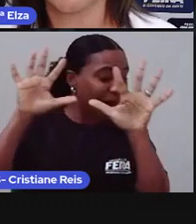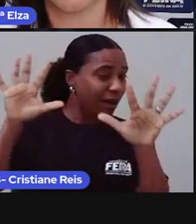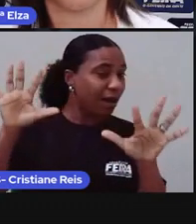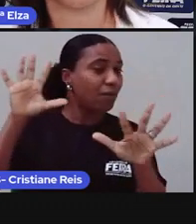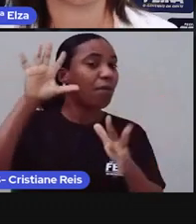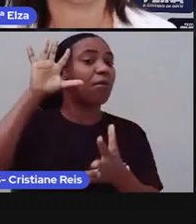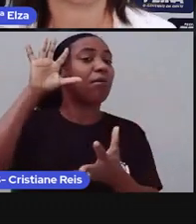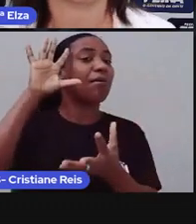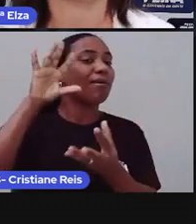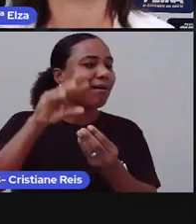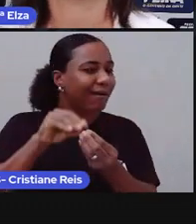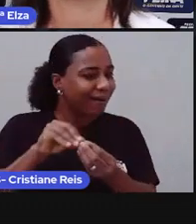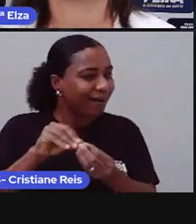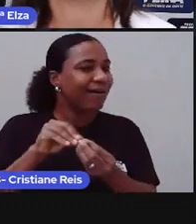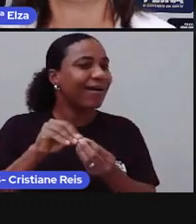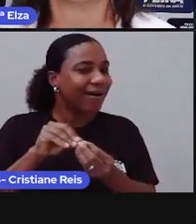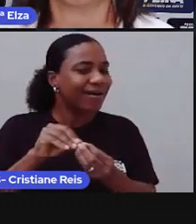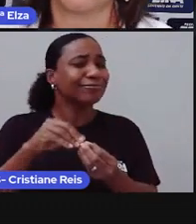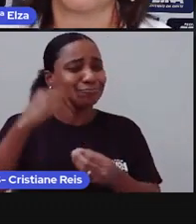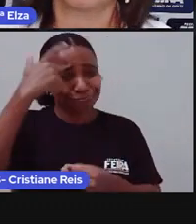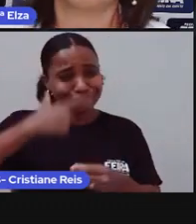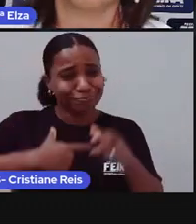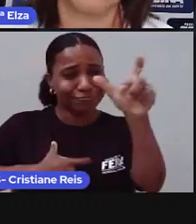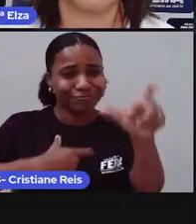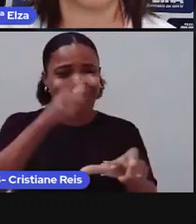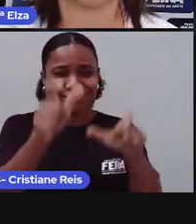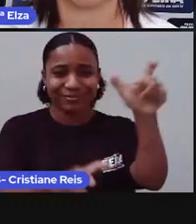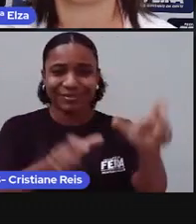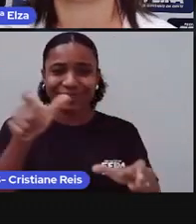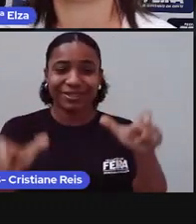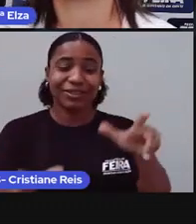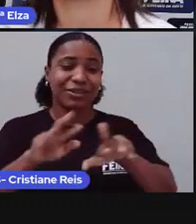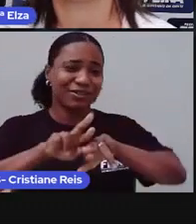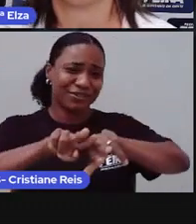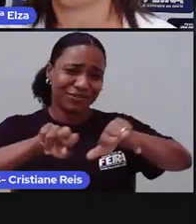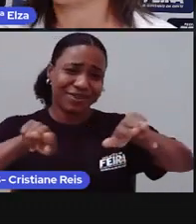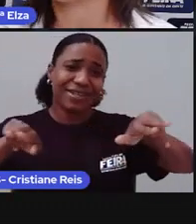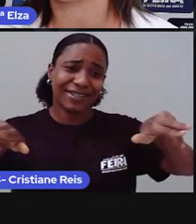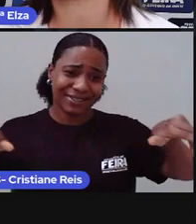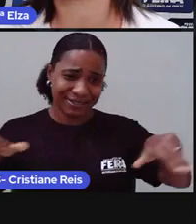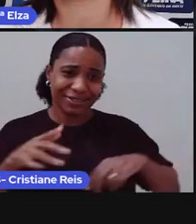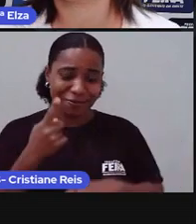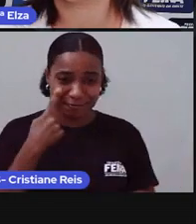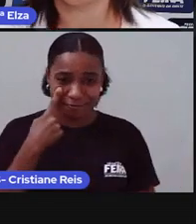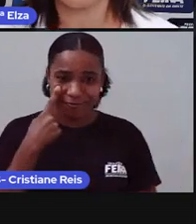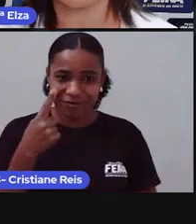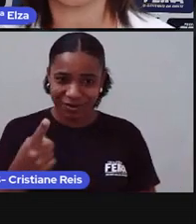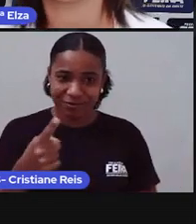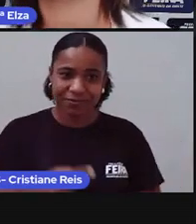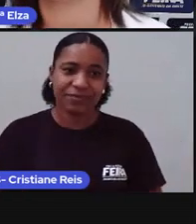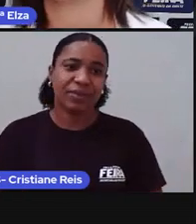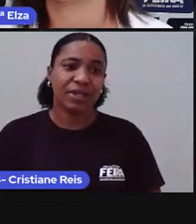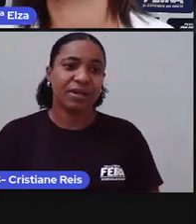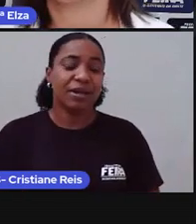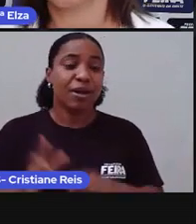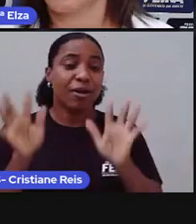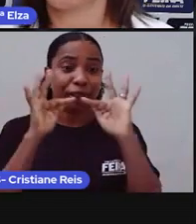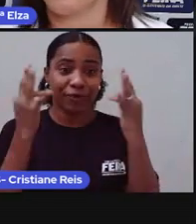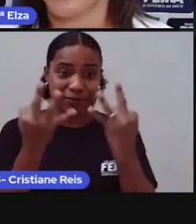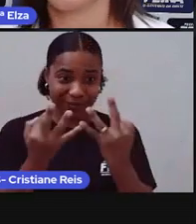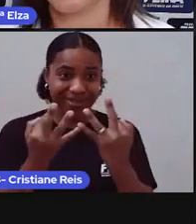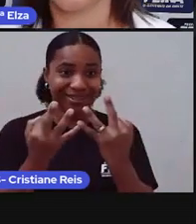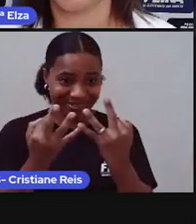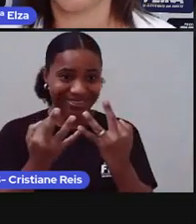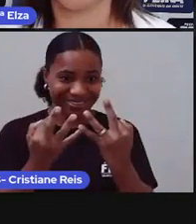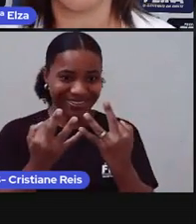naturalmente diferentes. E somos diferentes em muitos aspectos. Observem, nossas famílias não